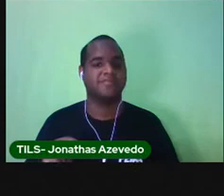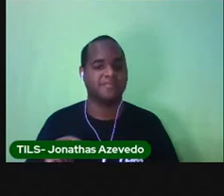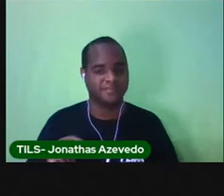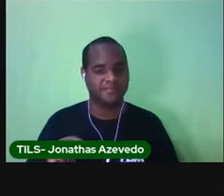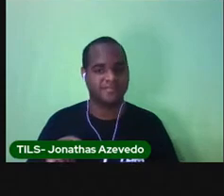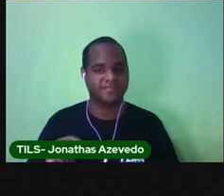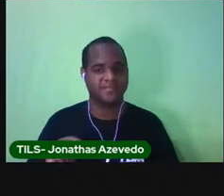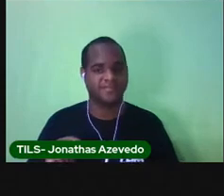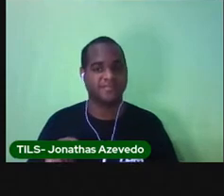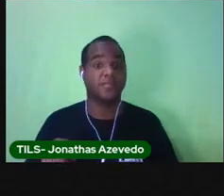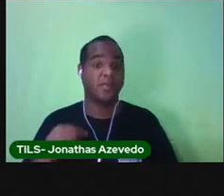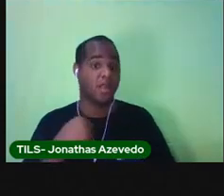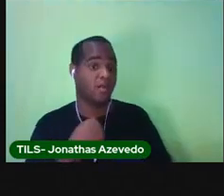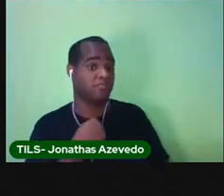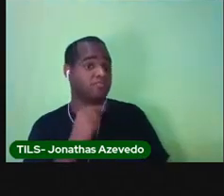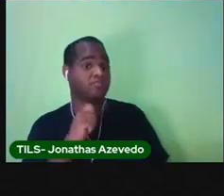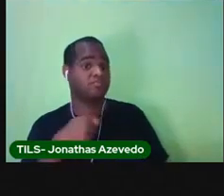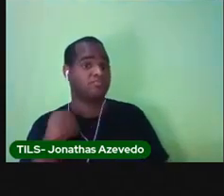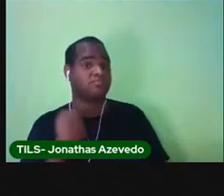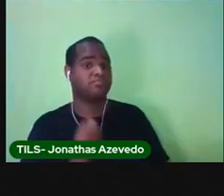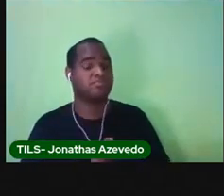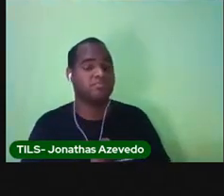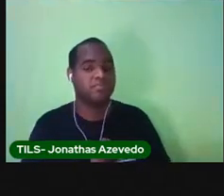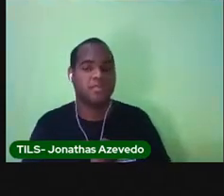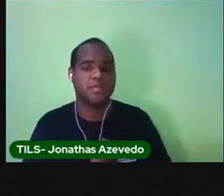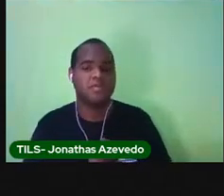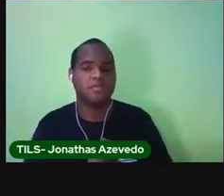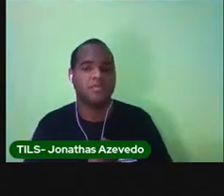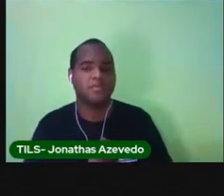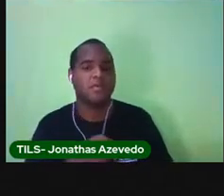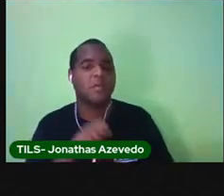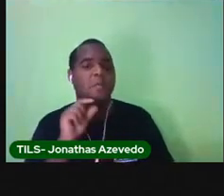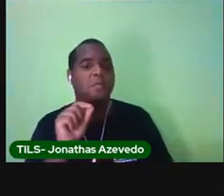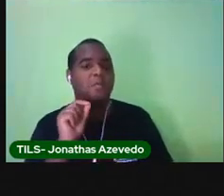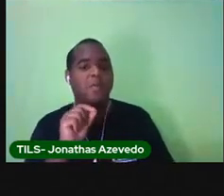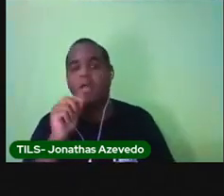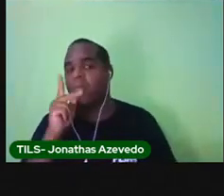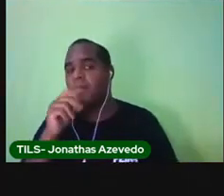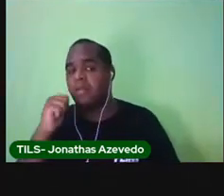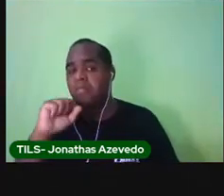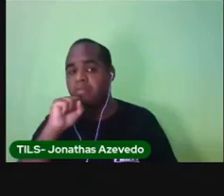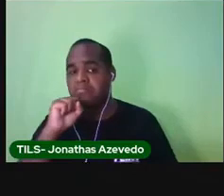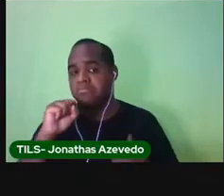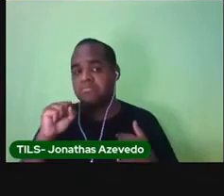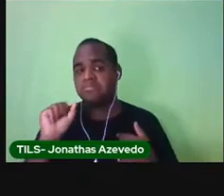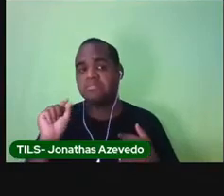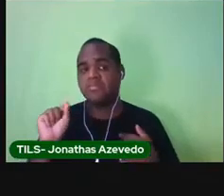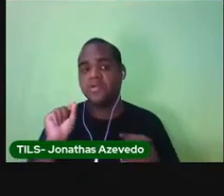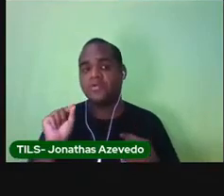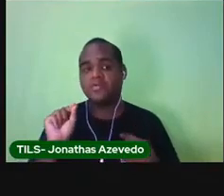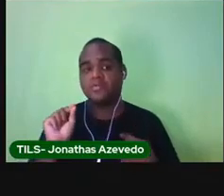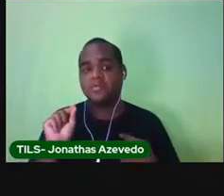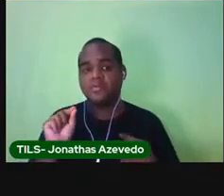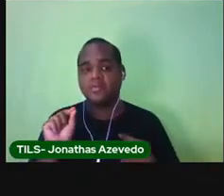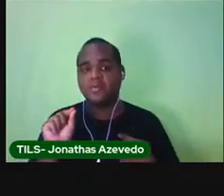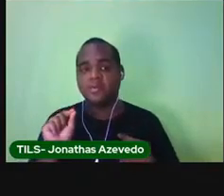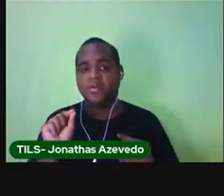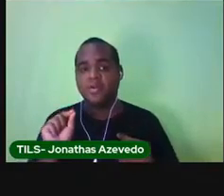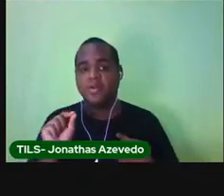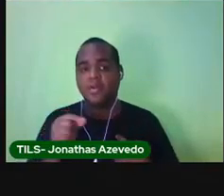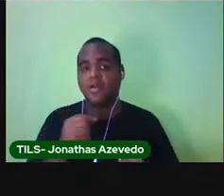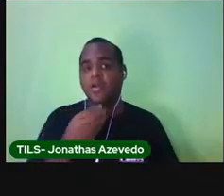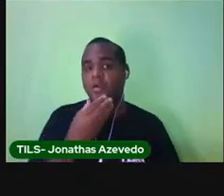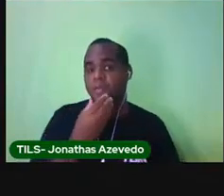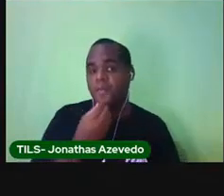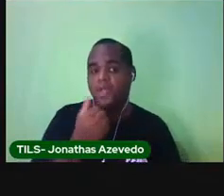Eu sou... O que dos meus pais? Você é menino